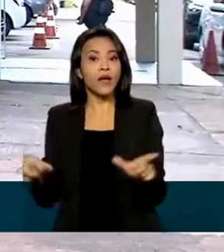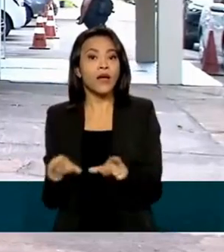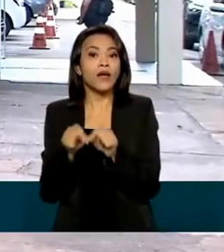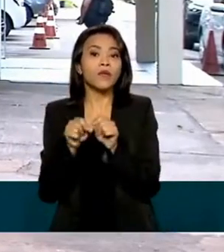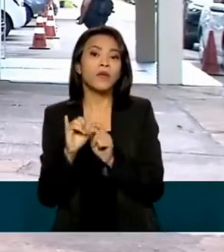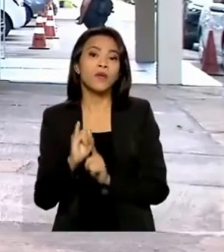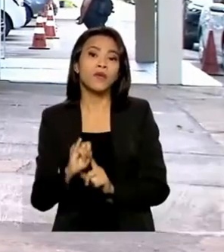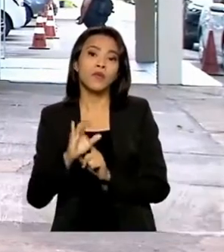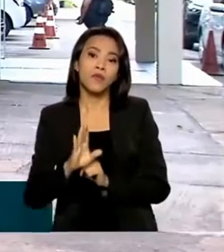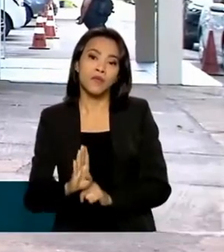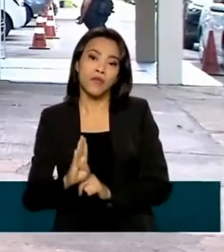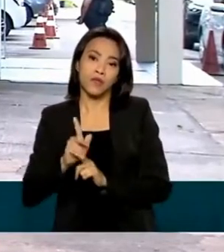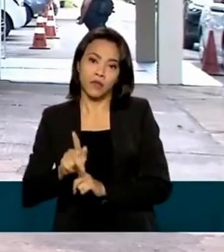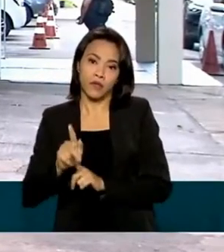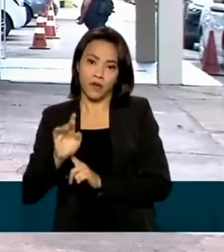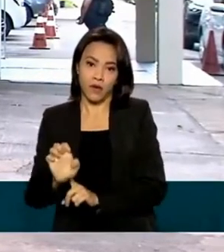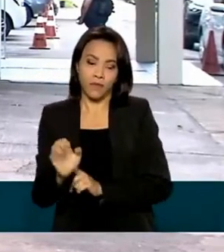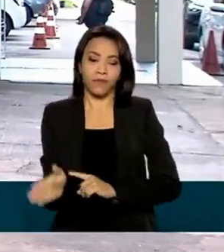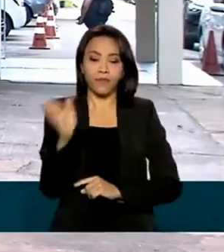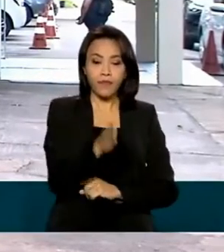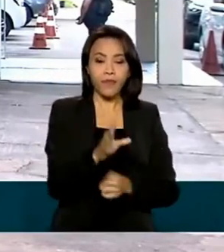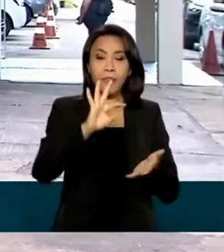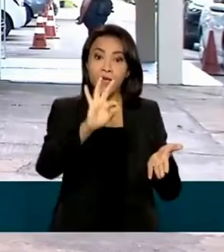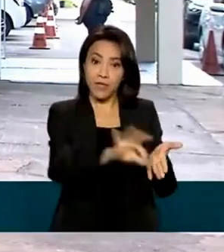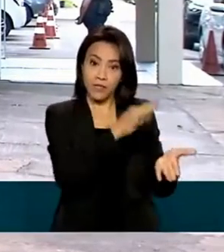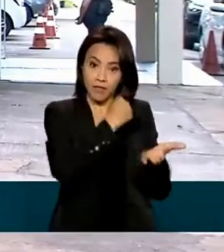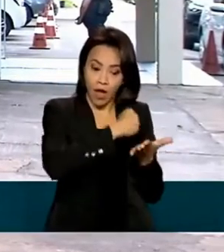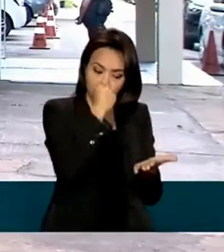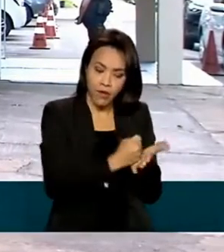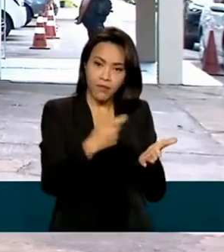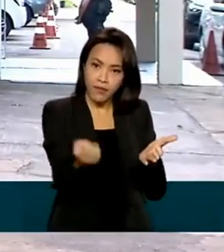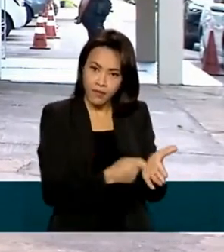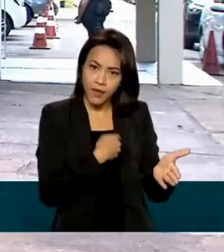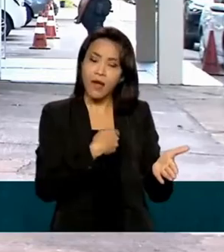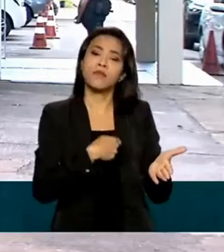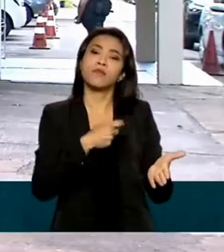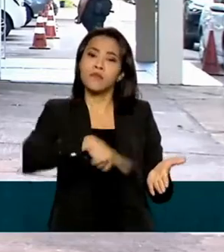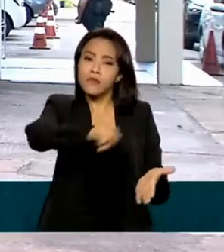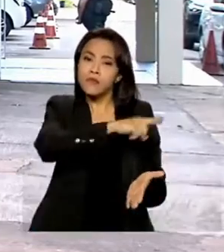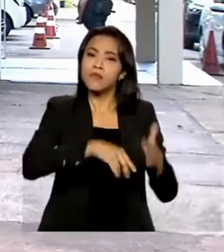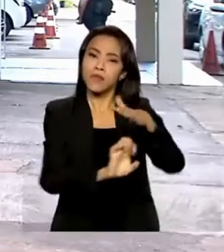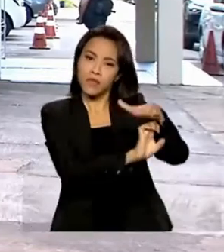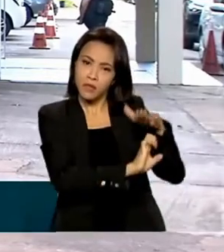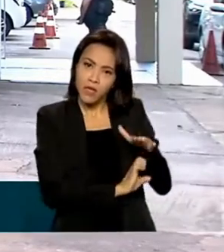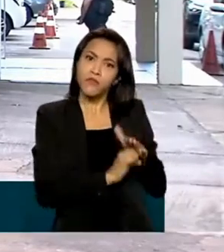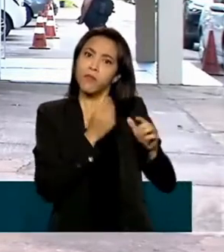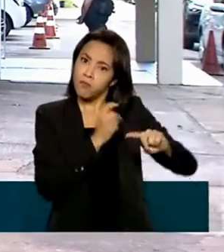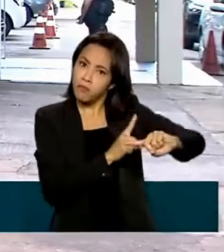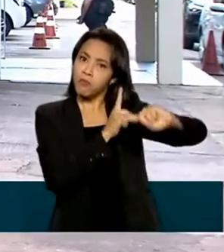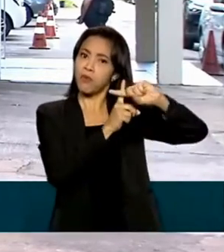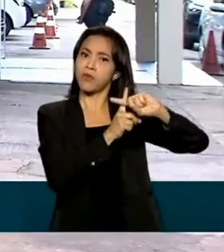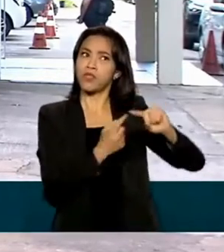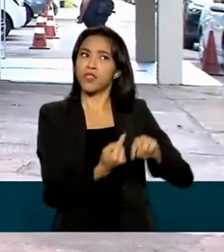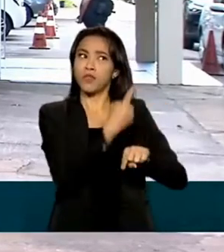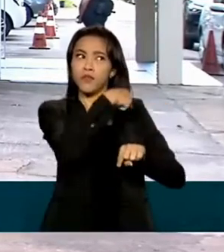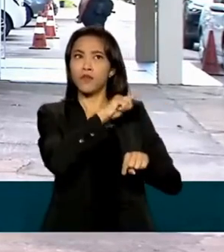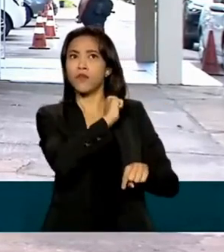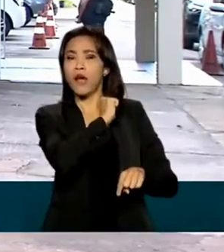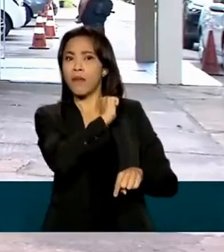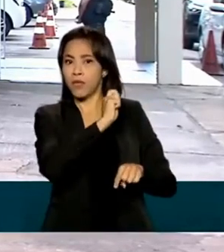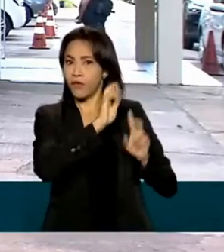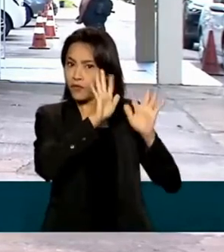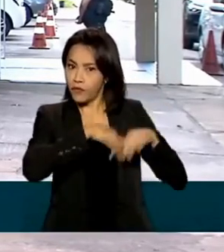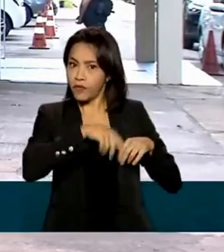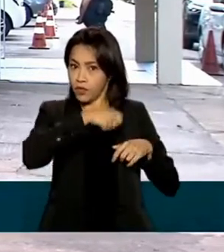sobre empregados com carteira assinada no setor privado também foram positivos. No trimestre encerrado em abril, o